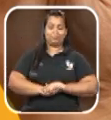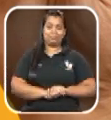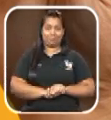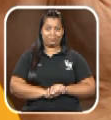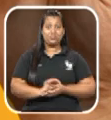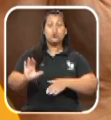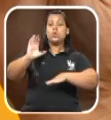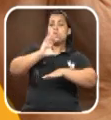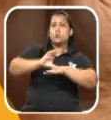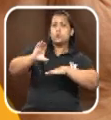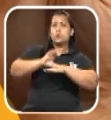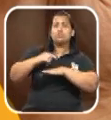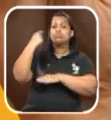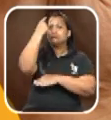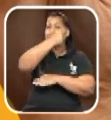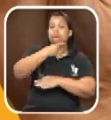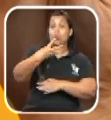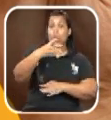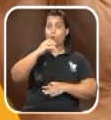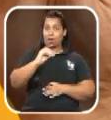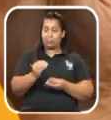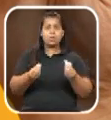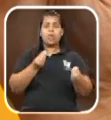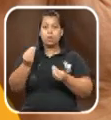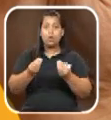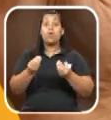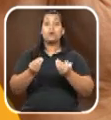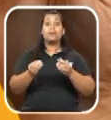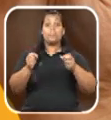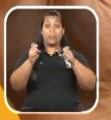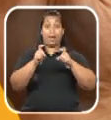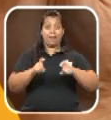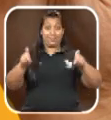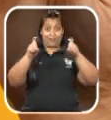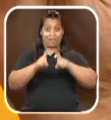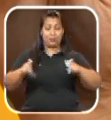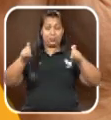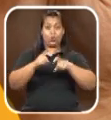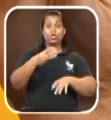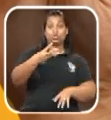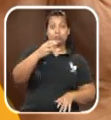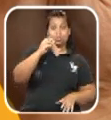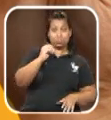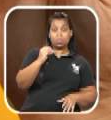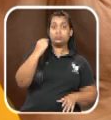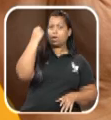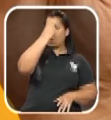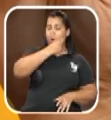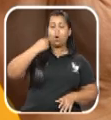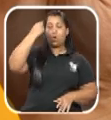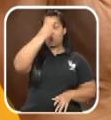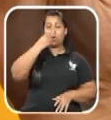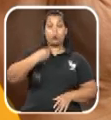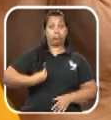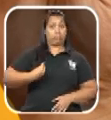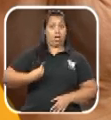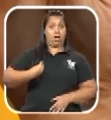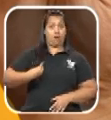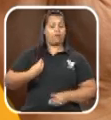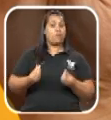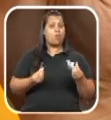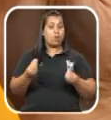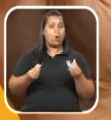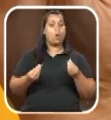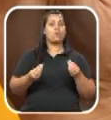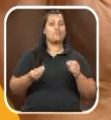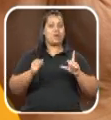O curso de 40 horas é pela internet. 30 horas são aulas ao vivo via Zoom e 10 horas de atividades